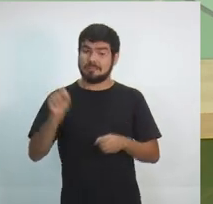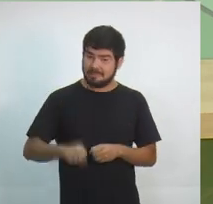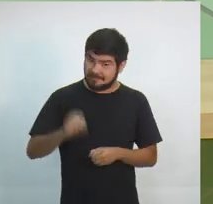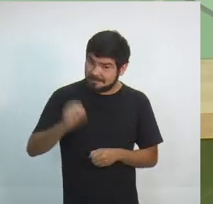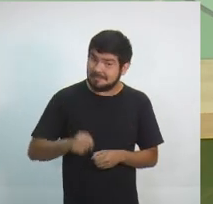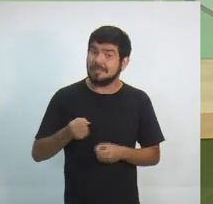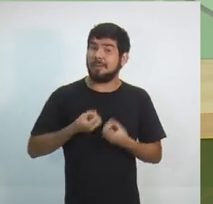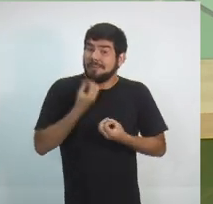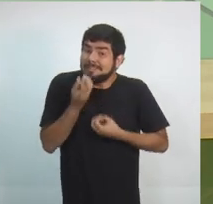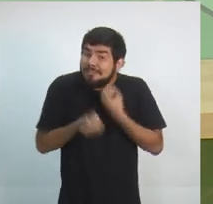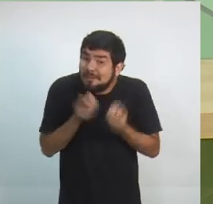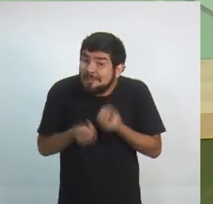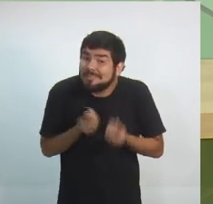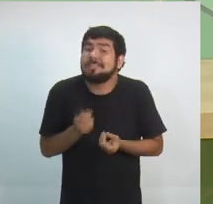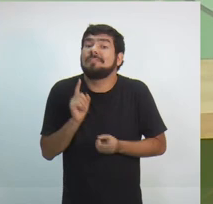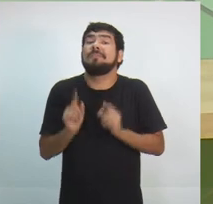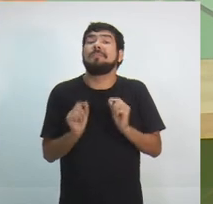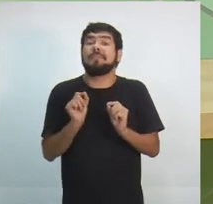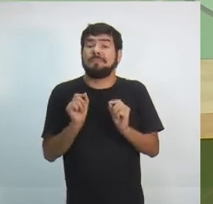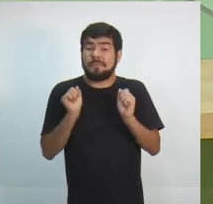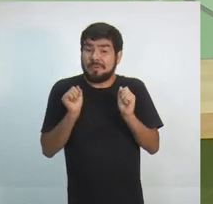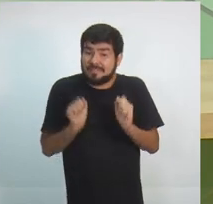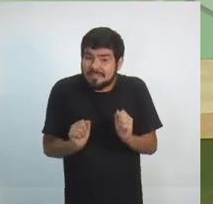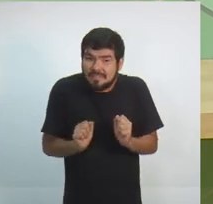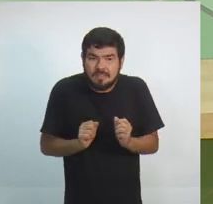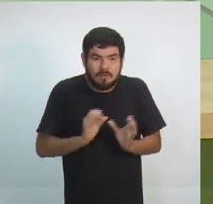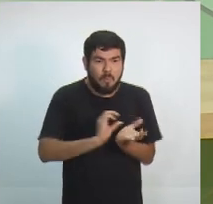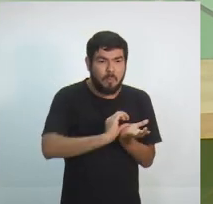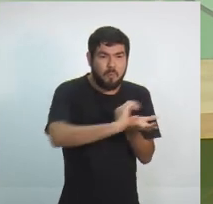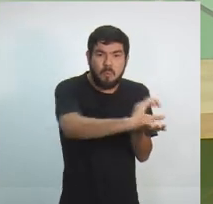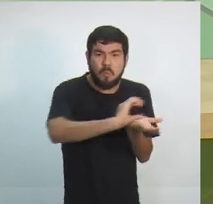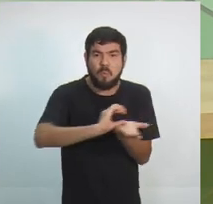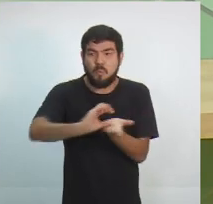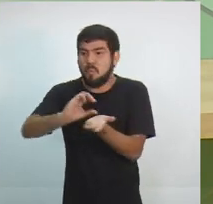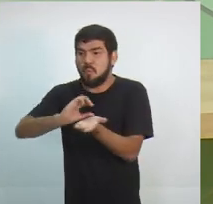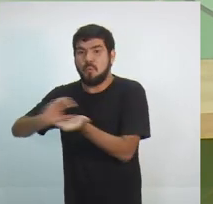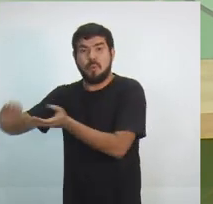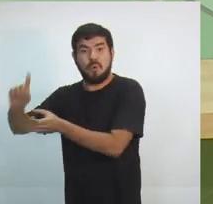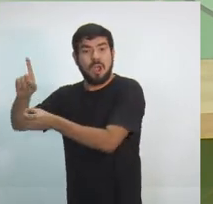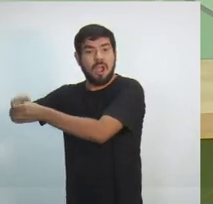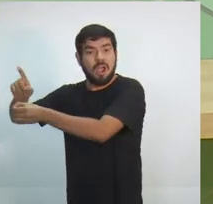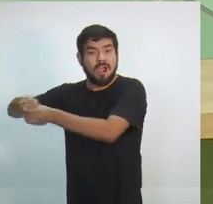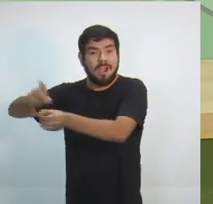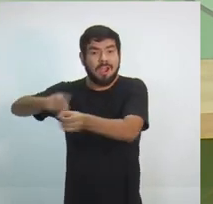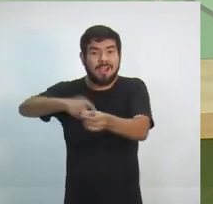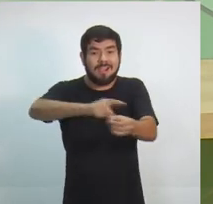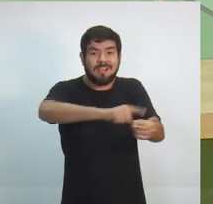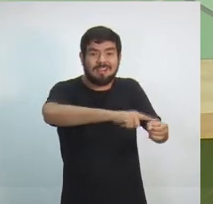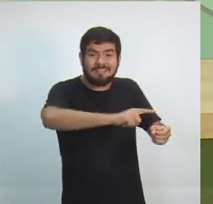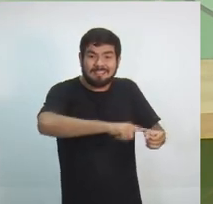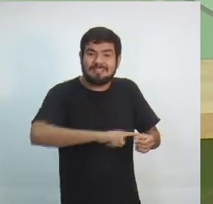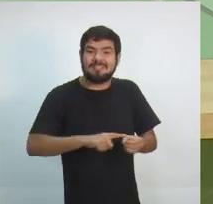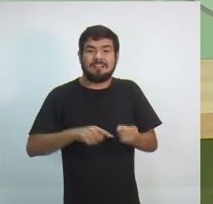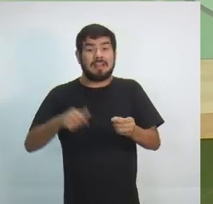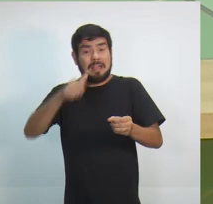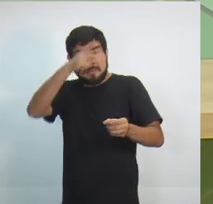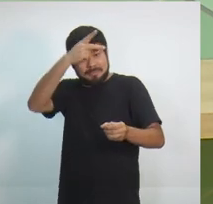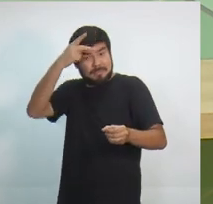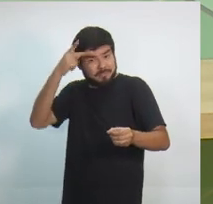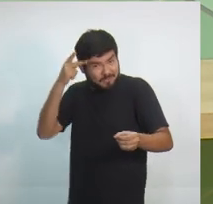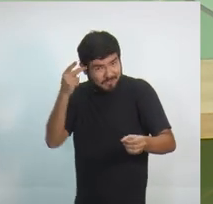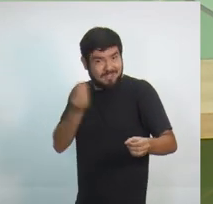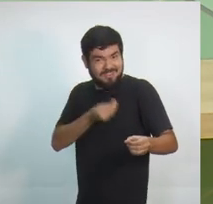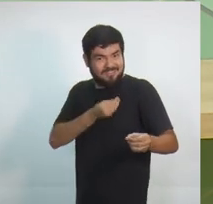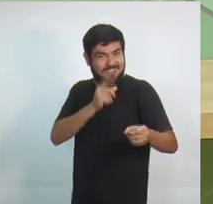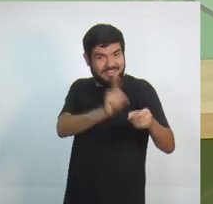nós vamos poder investir nas potencialidades regionais, mantendo o morador do interior na sua